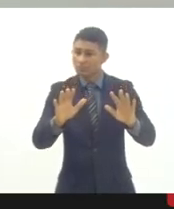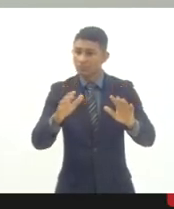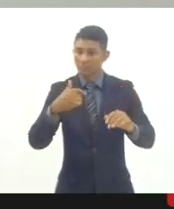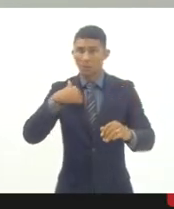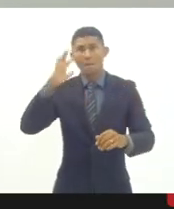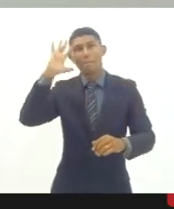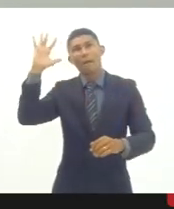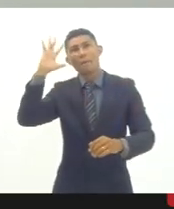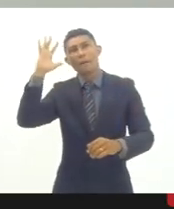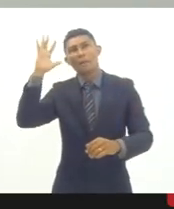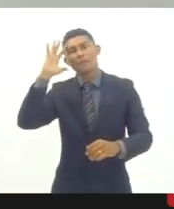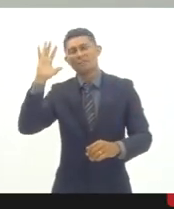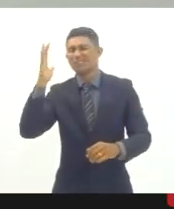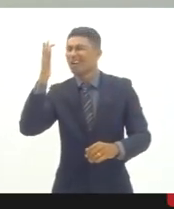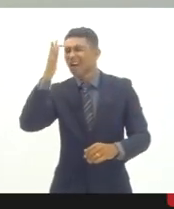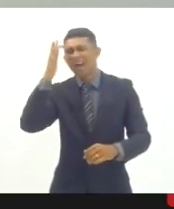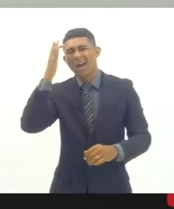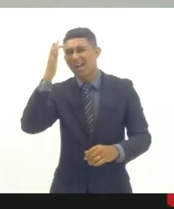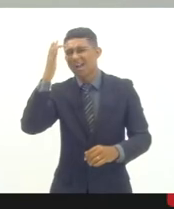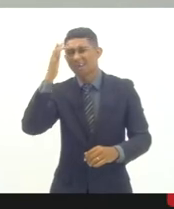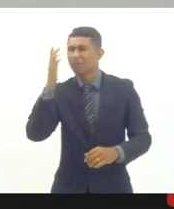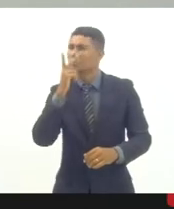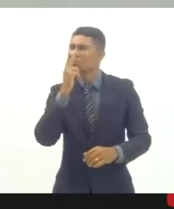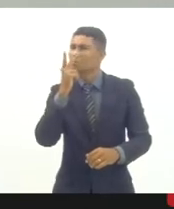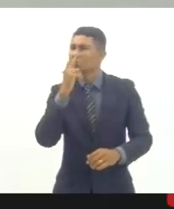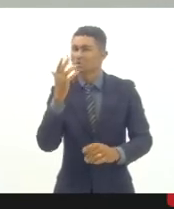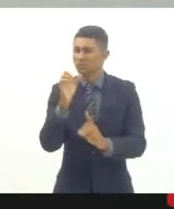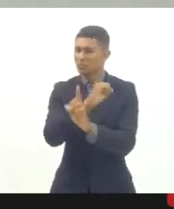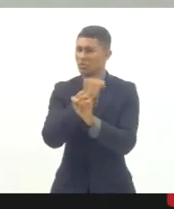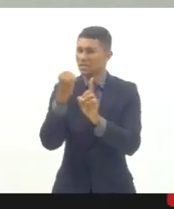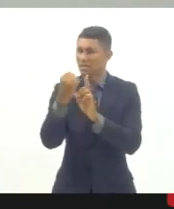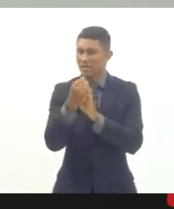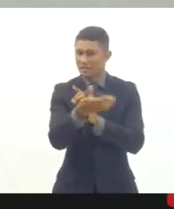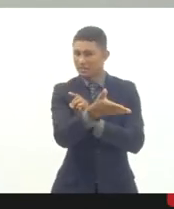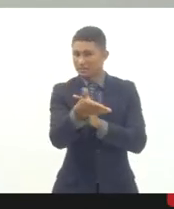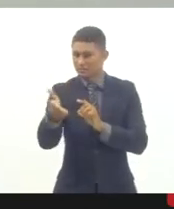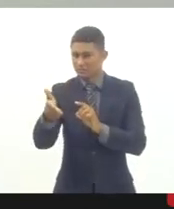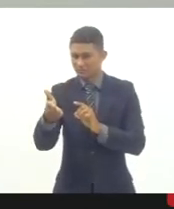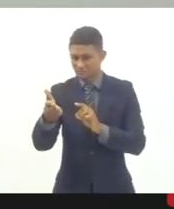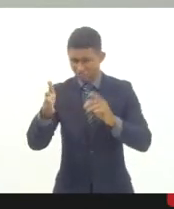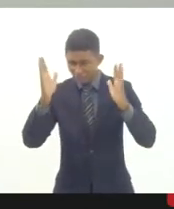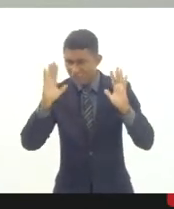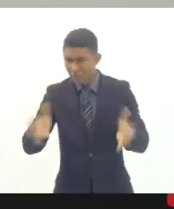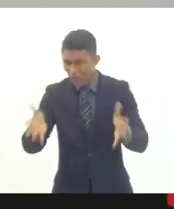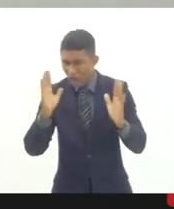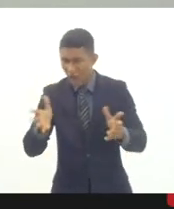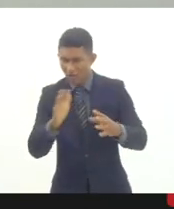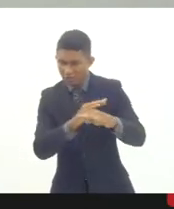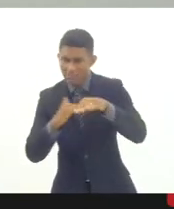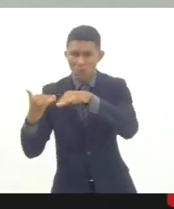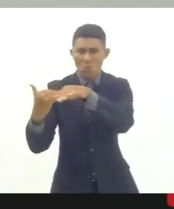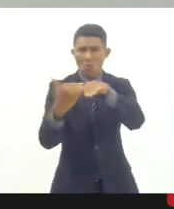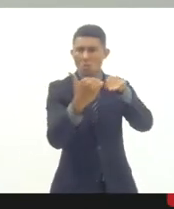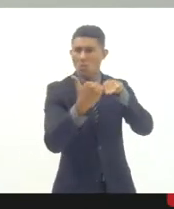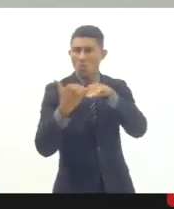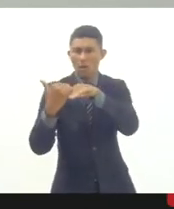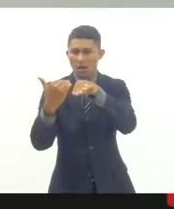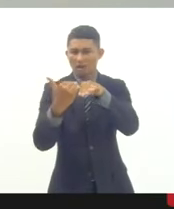pensamento. Eu não considero que a estrutura social esteja oferecendo essas